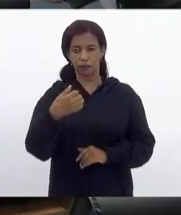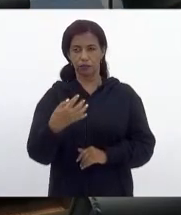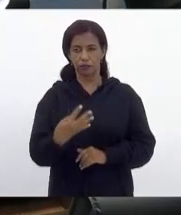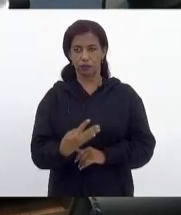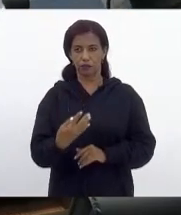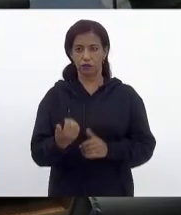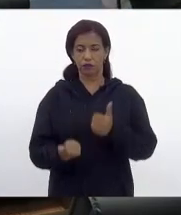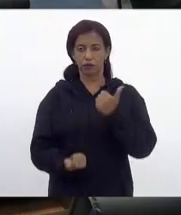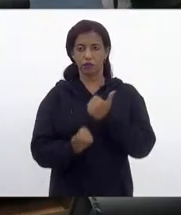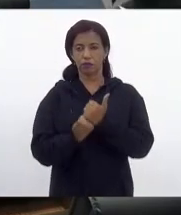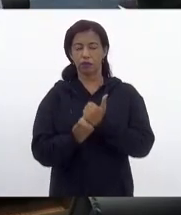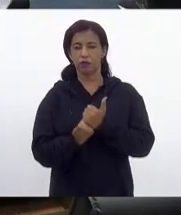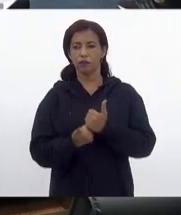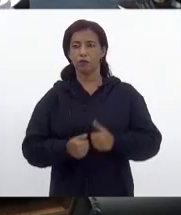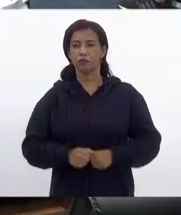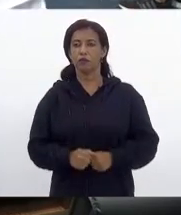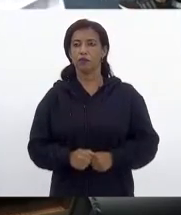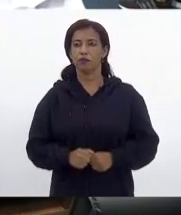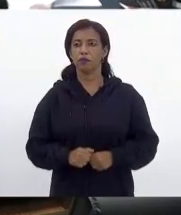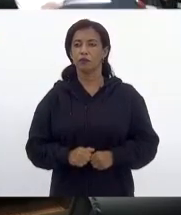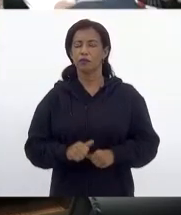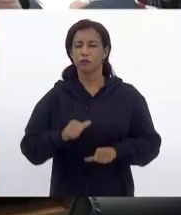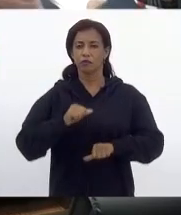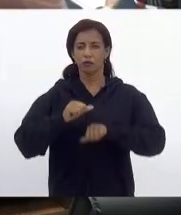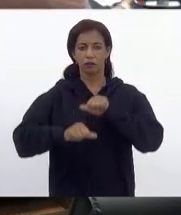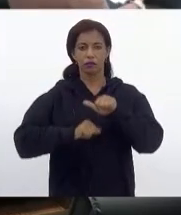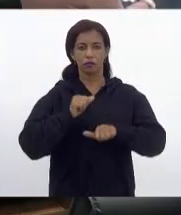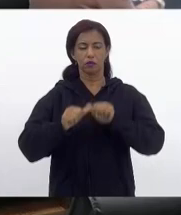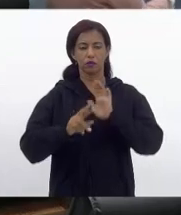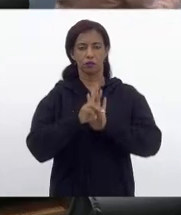concluindo com o substitutivo de uma nova forma de relação.